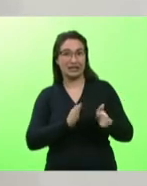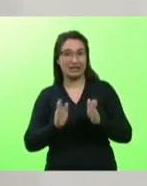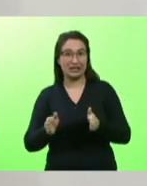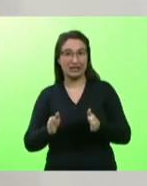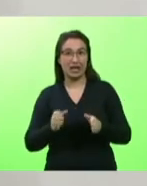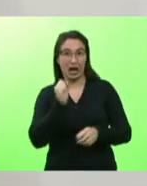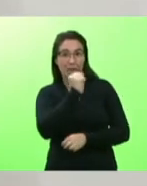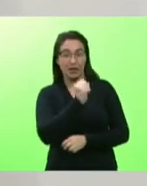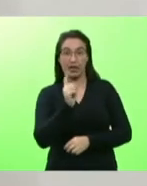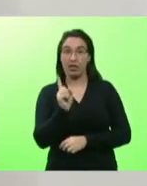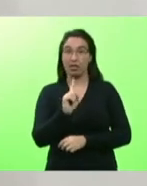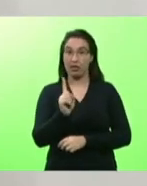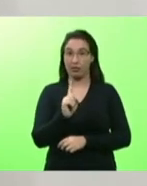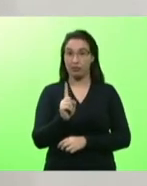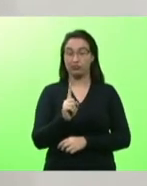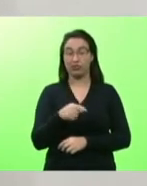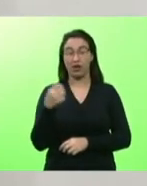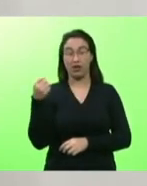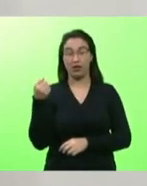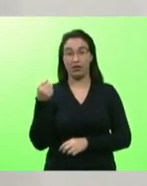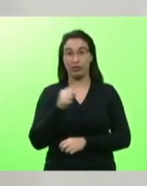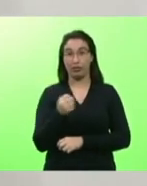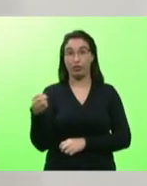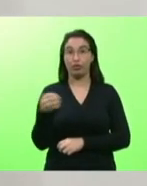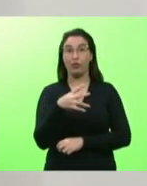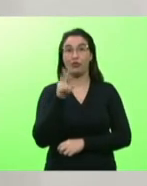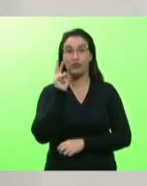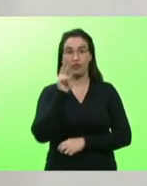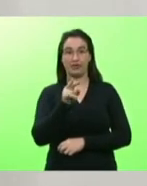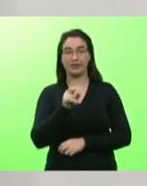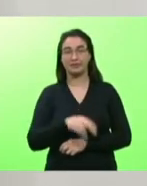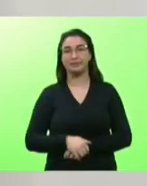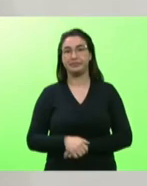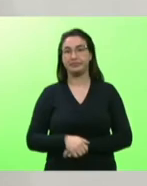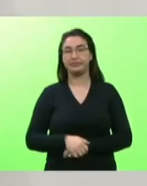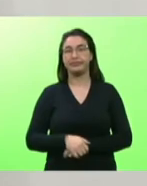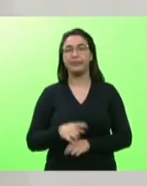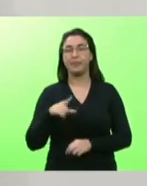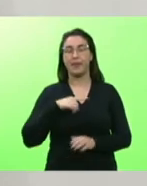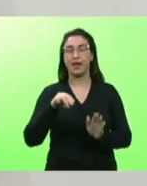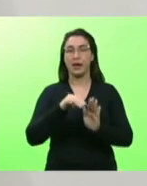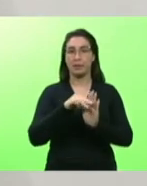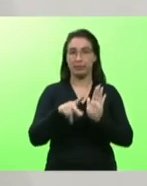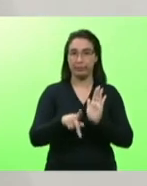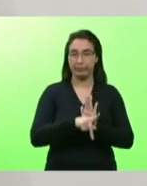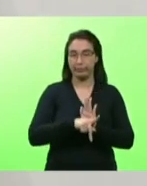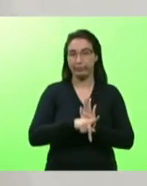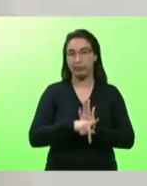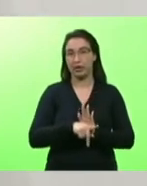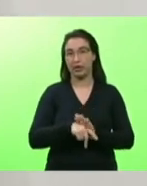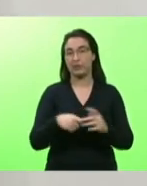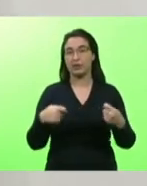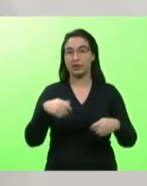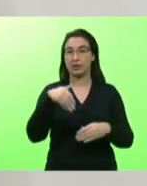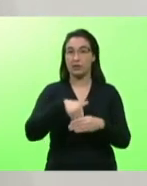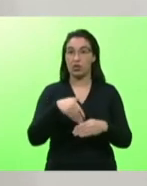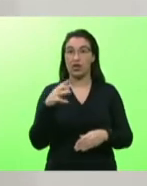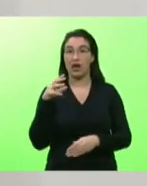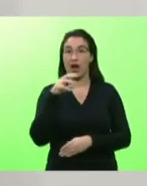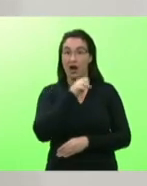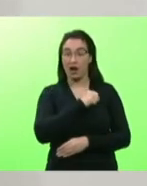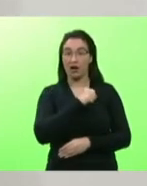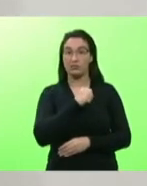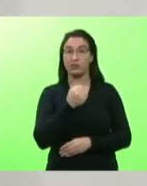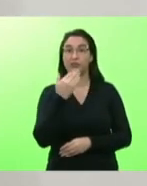então nós temos essa medida provisória espero que a gente vote o mais rápido possível peço aos